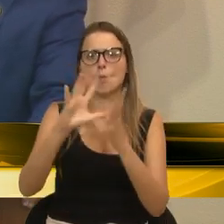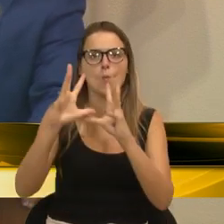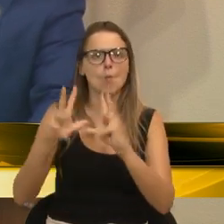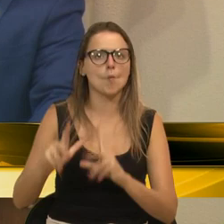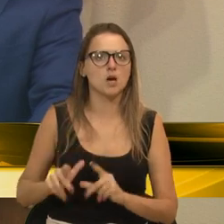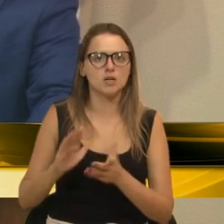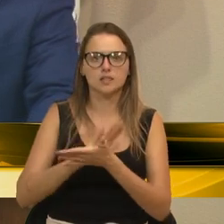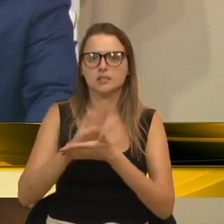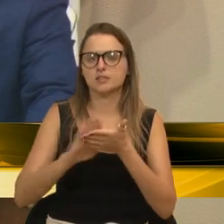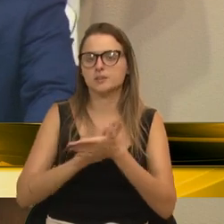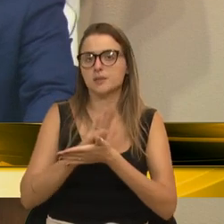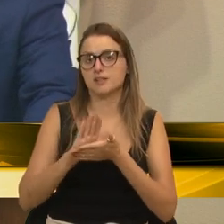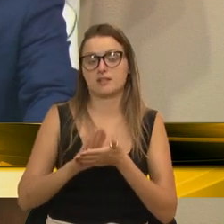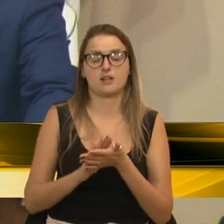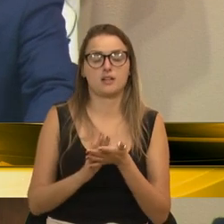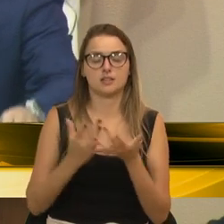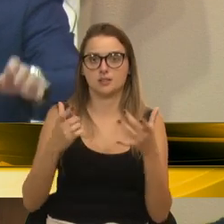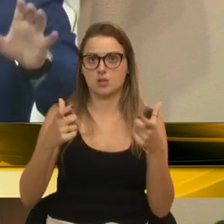Sequer limpar a área.